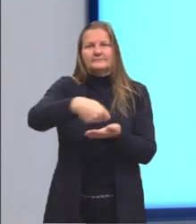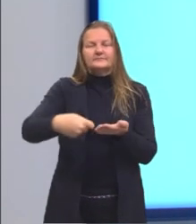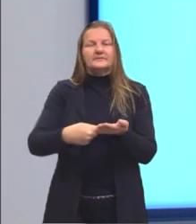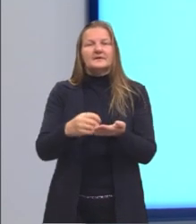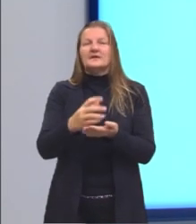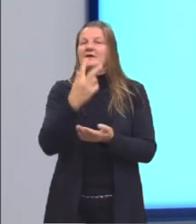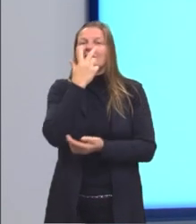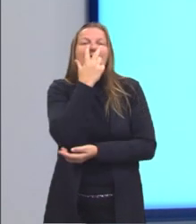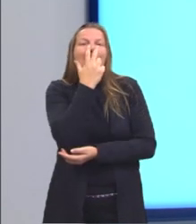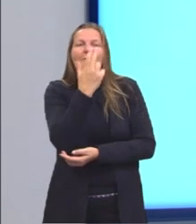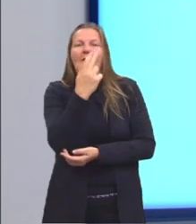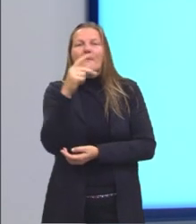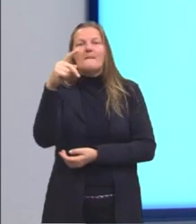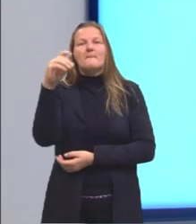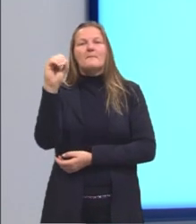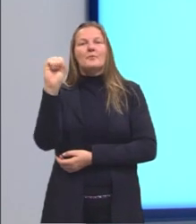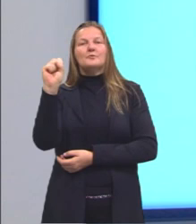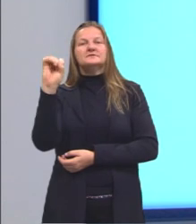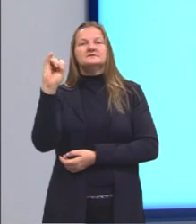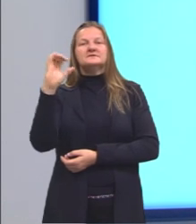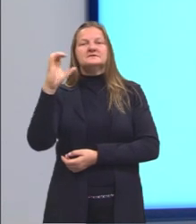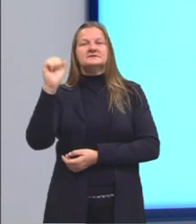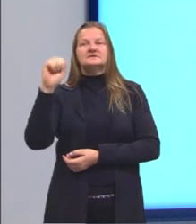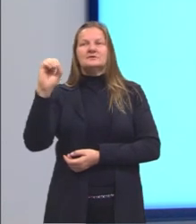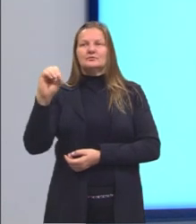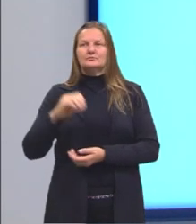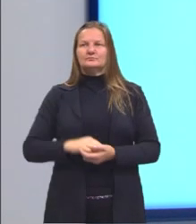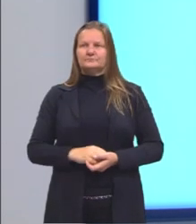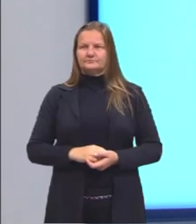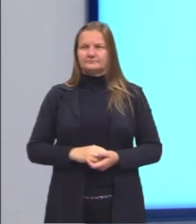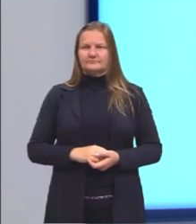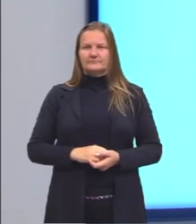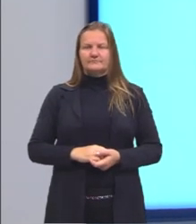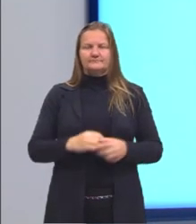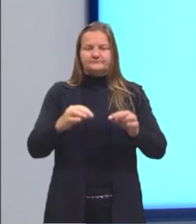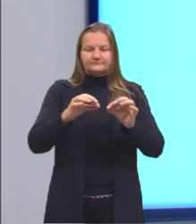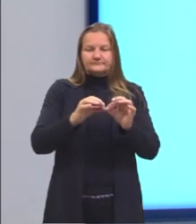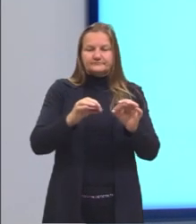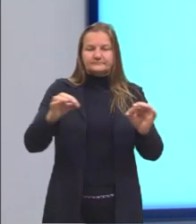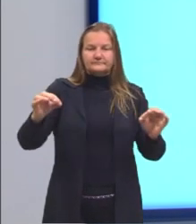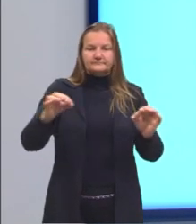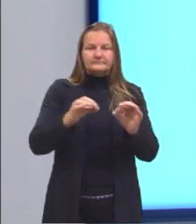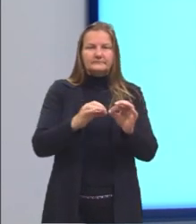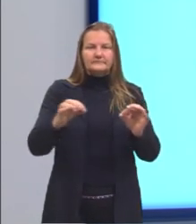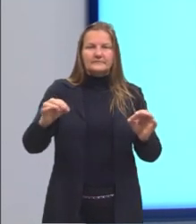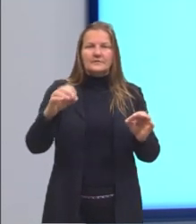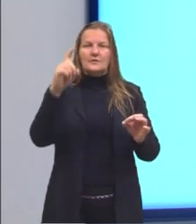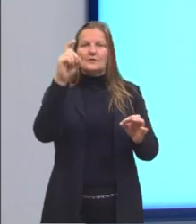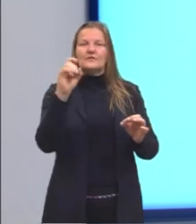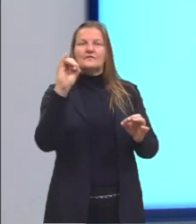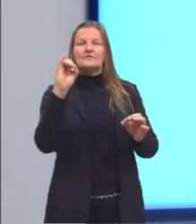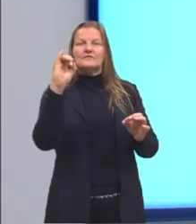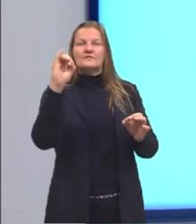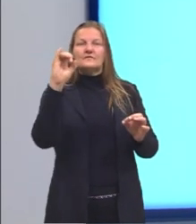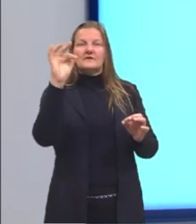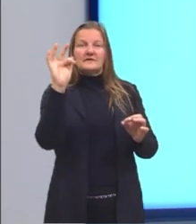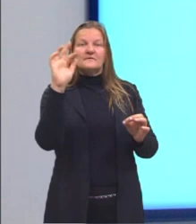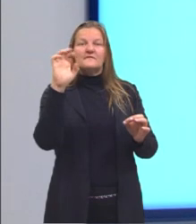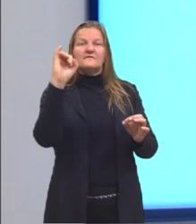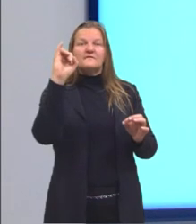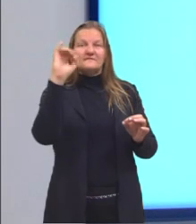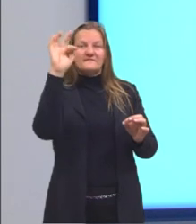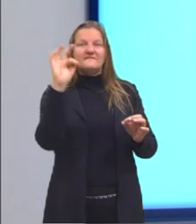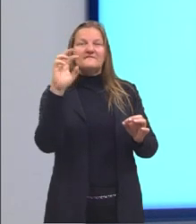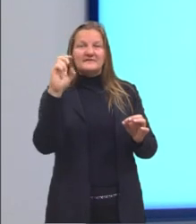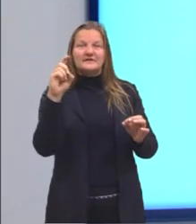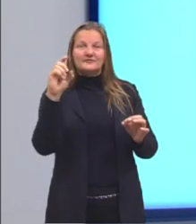posição. Aqui nós temos então o chamado de eixo fixo e aqui nós temos pontos A e B. Se